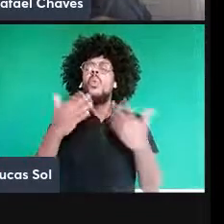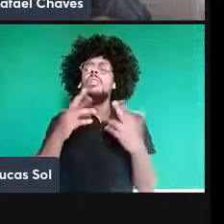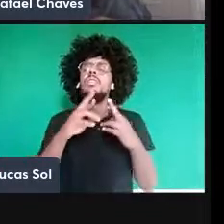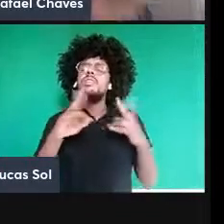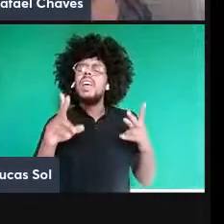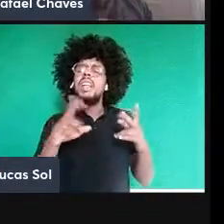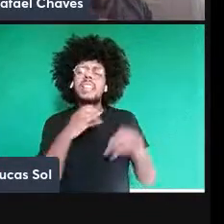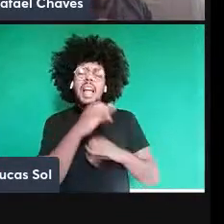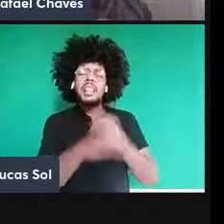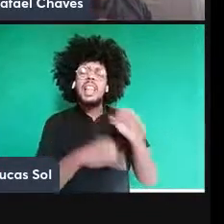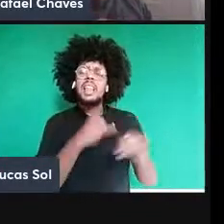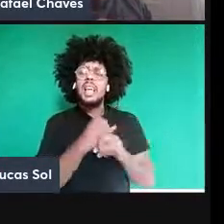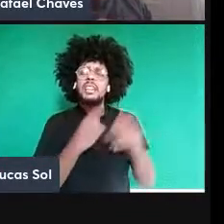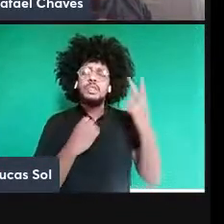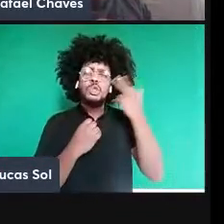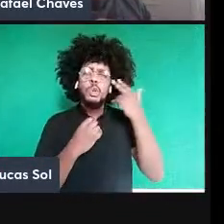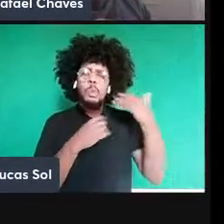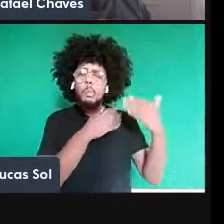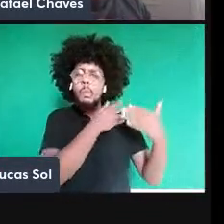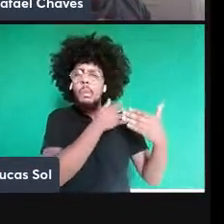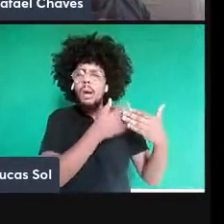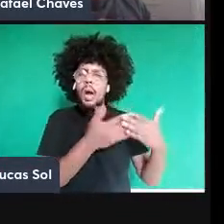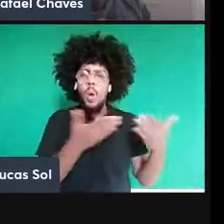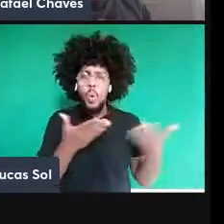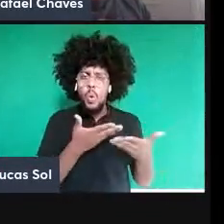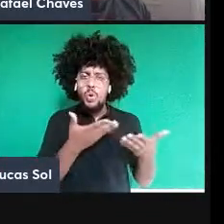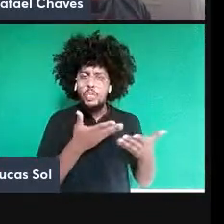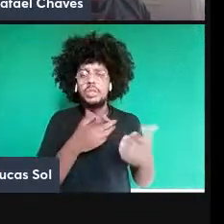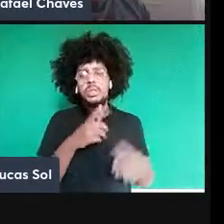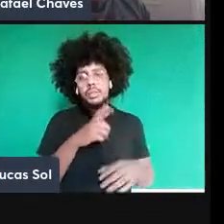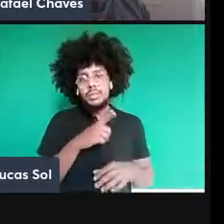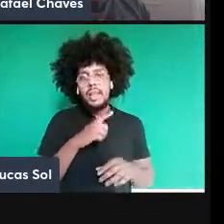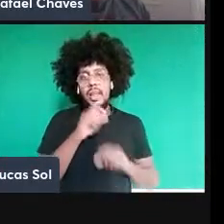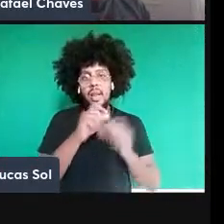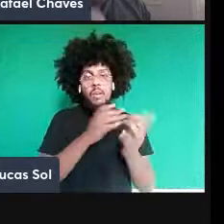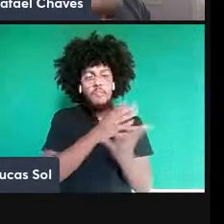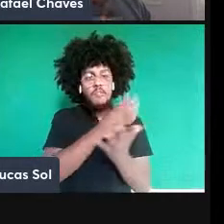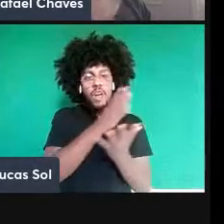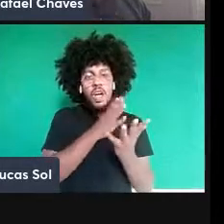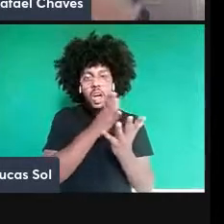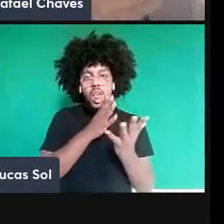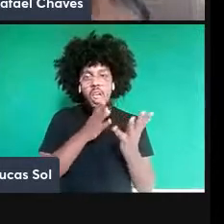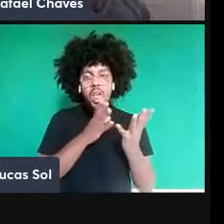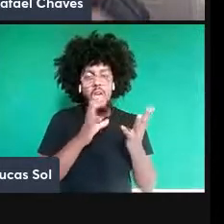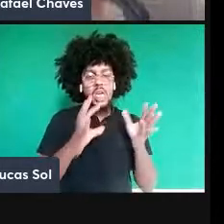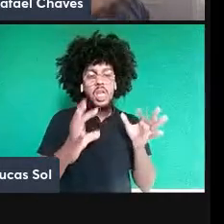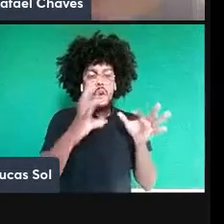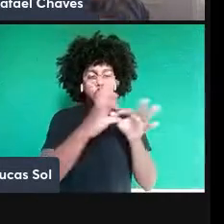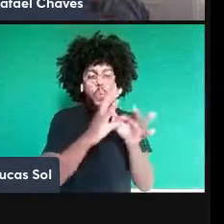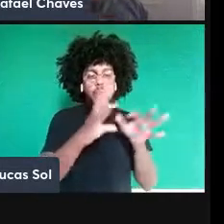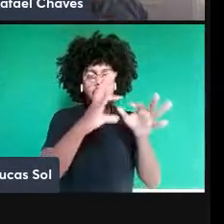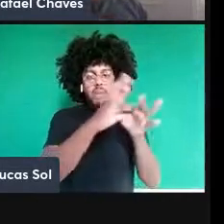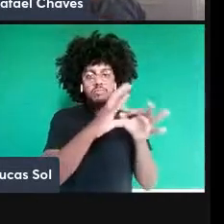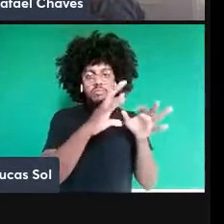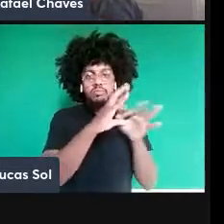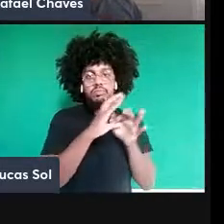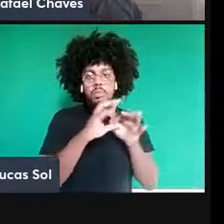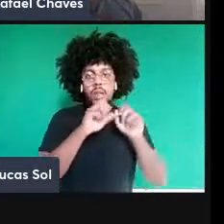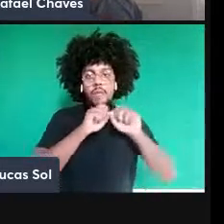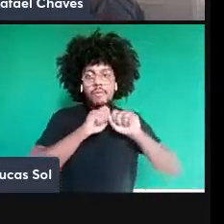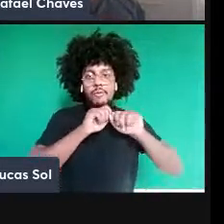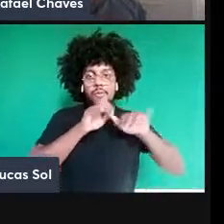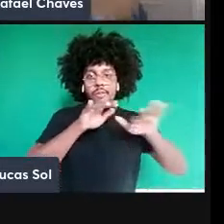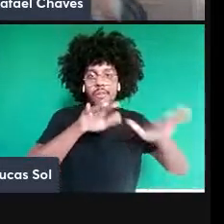internet que a gente tem hoje em dia são várias estações que são interconectadas entre si e estão enviando bits clássicos de